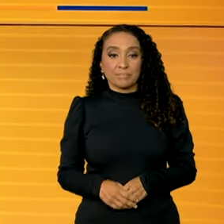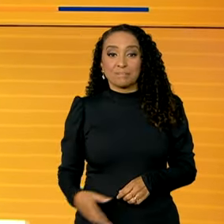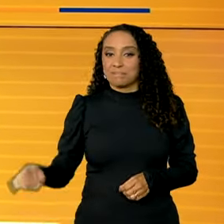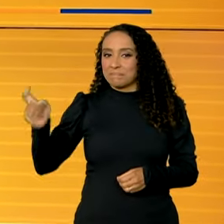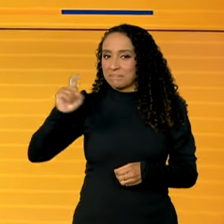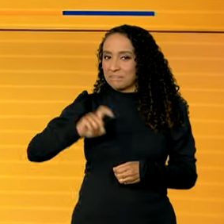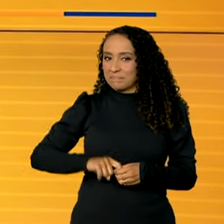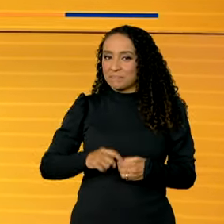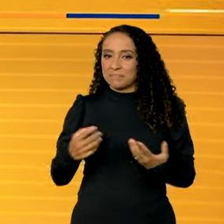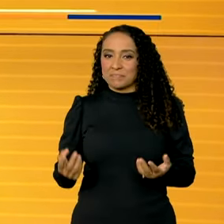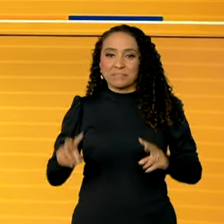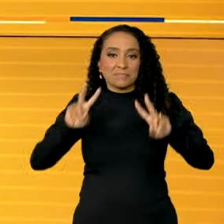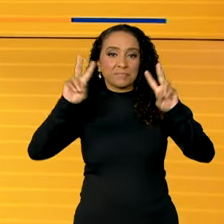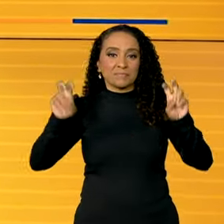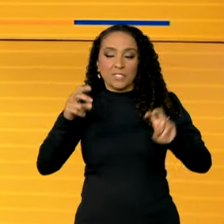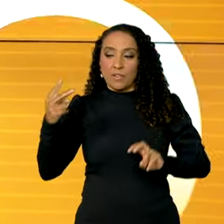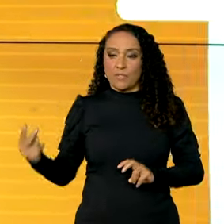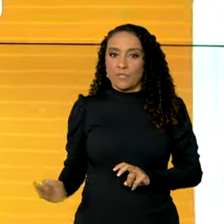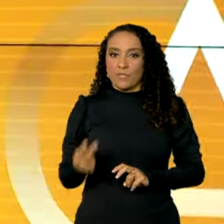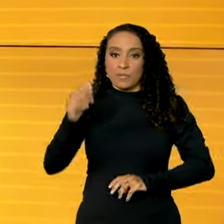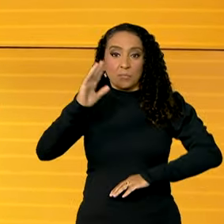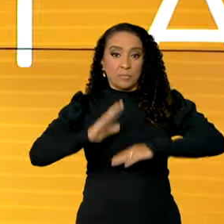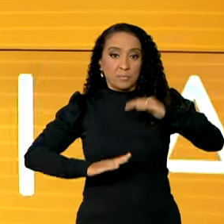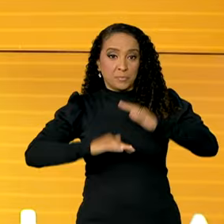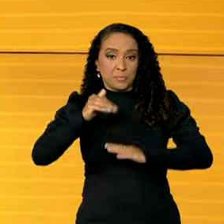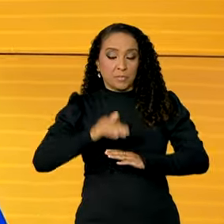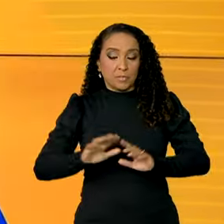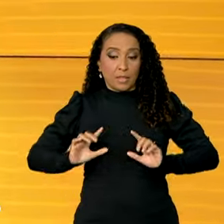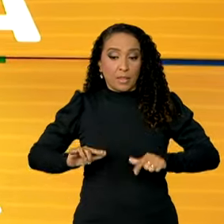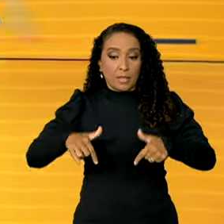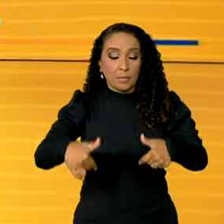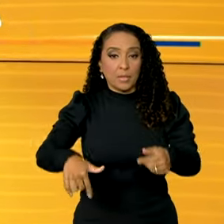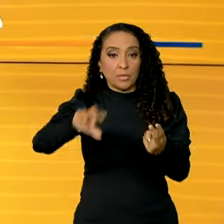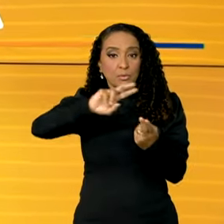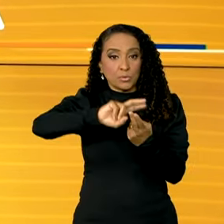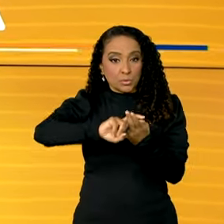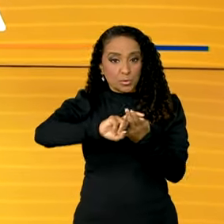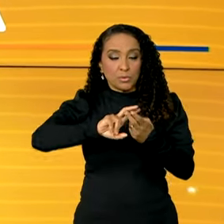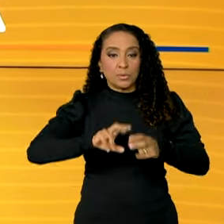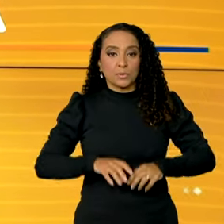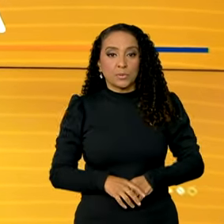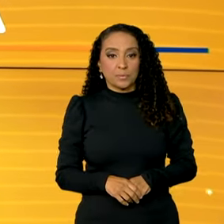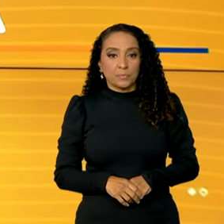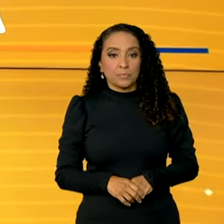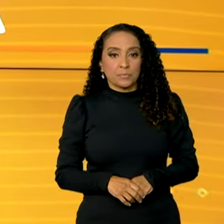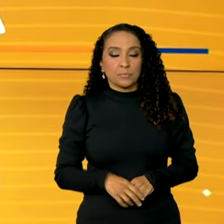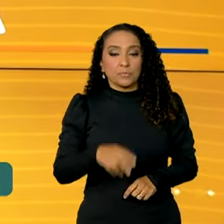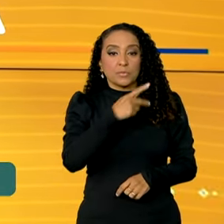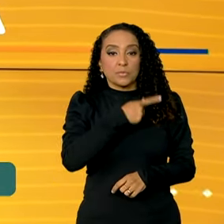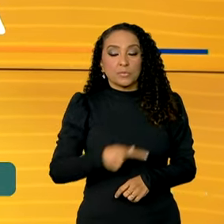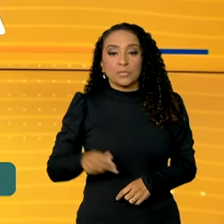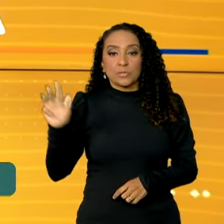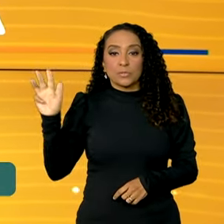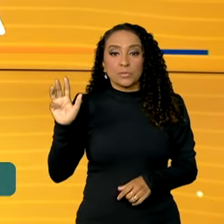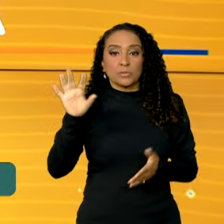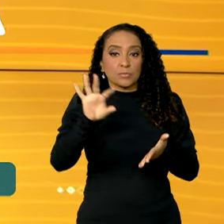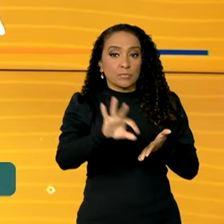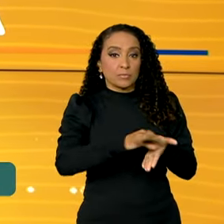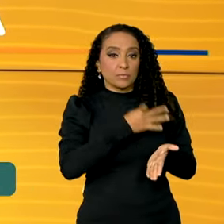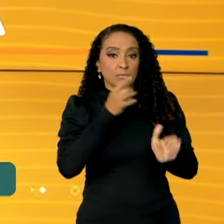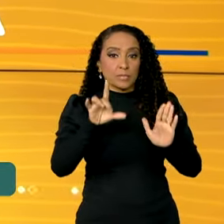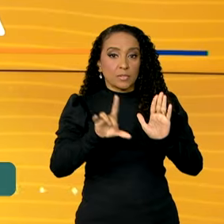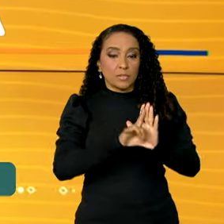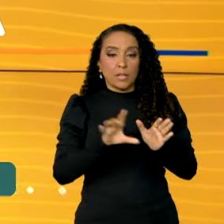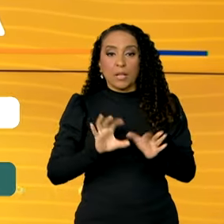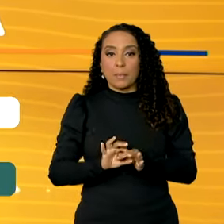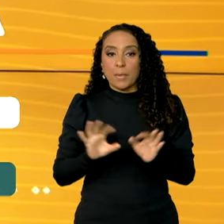Estamos de volta, vamos falar da valorização de profissionais que atuam no SUS, o Sistema Único de Saúde. O presidente Lula sancionou